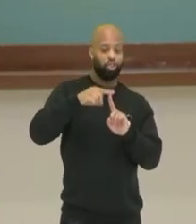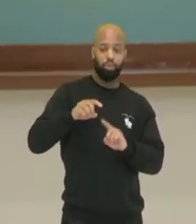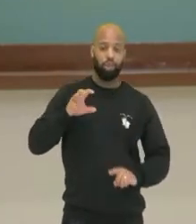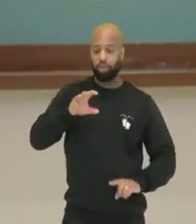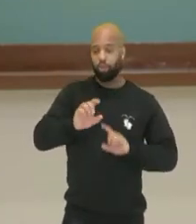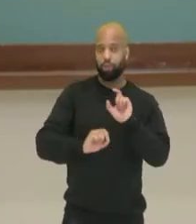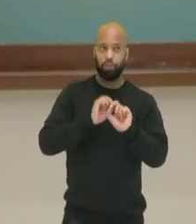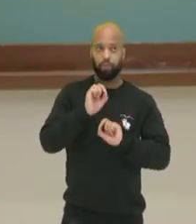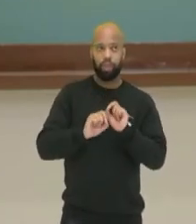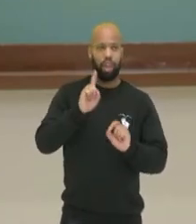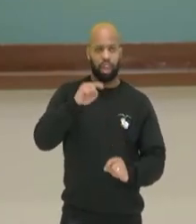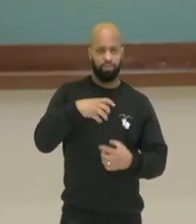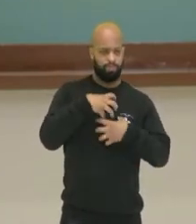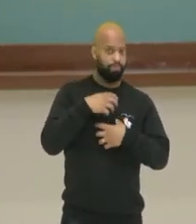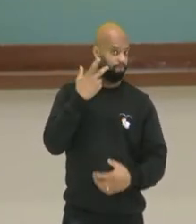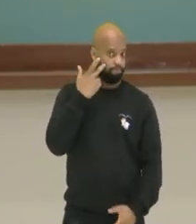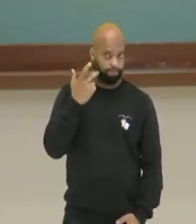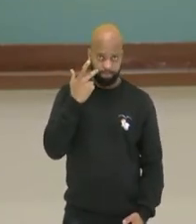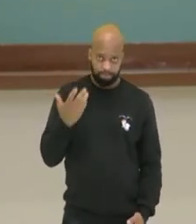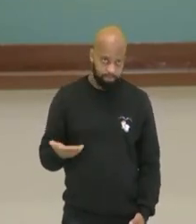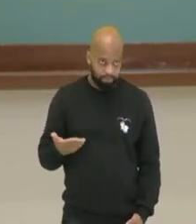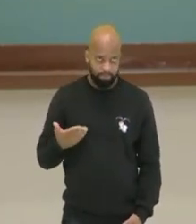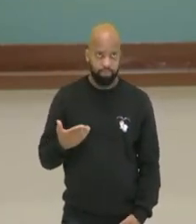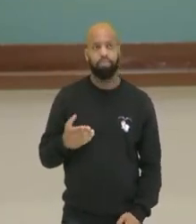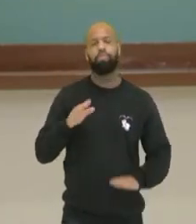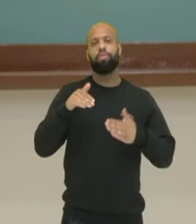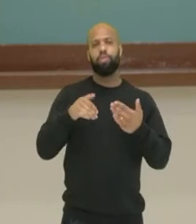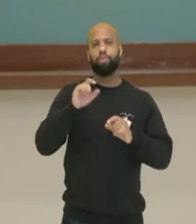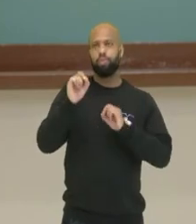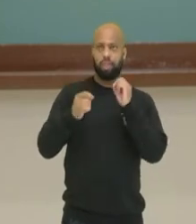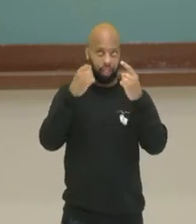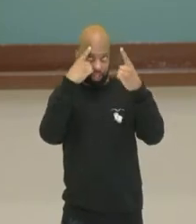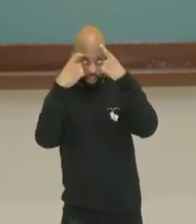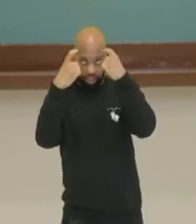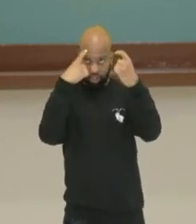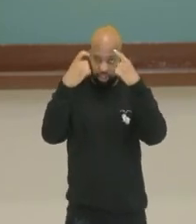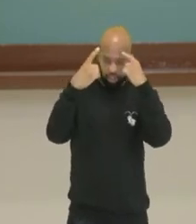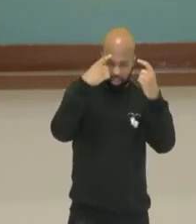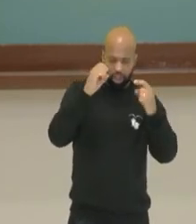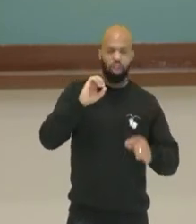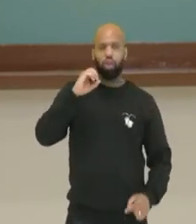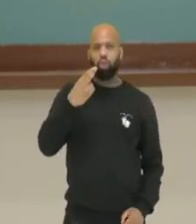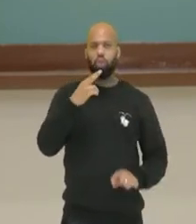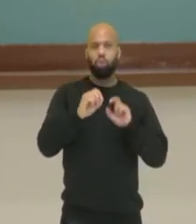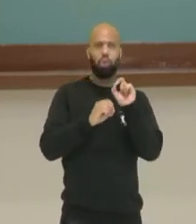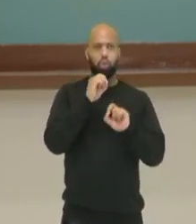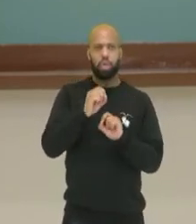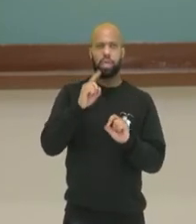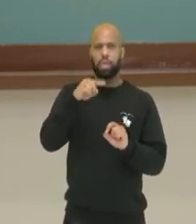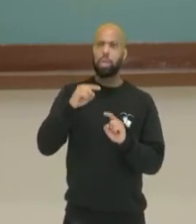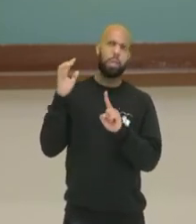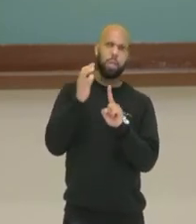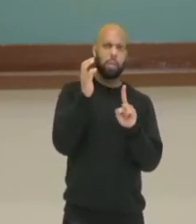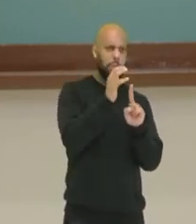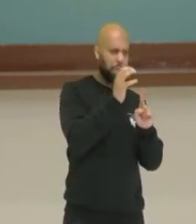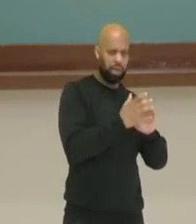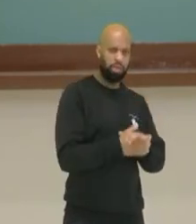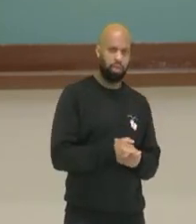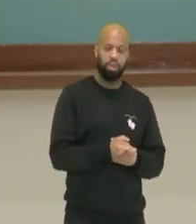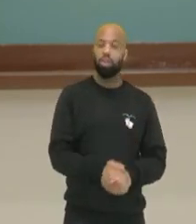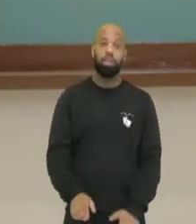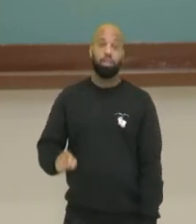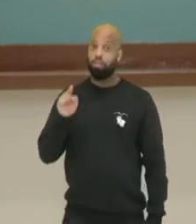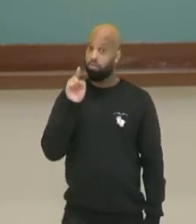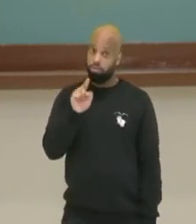ela é normal? Ela é criativa? Ou será que ela é abusiva? O que que você,